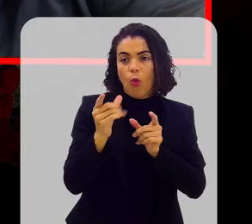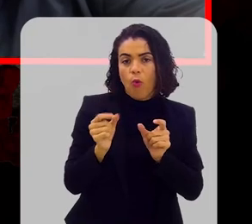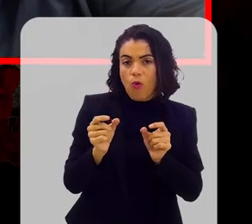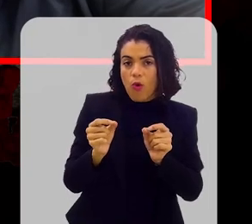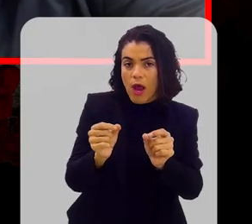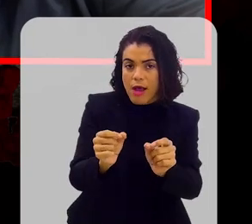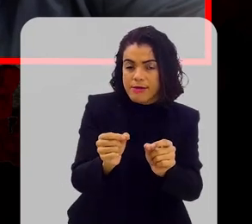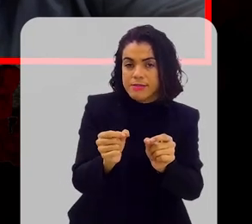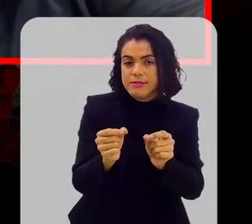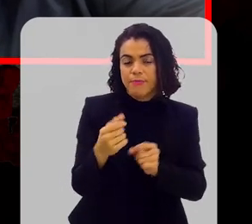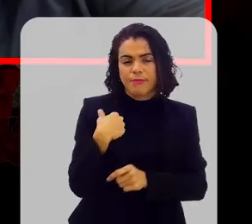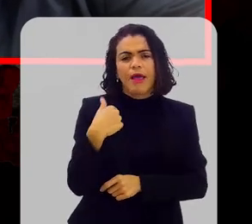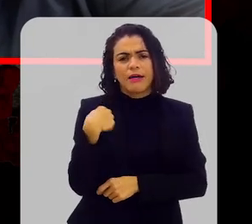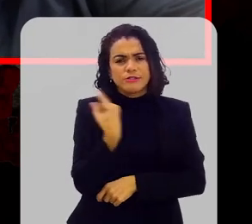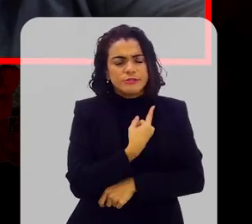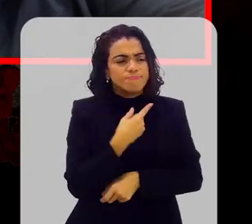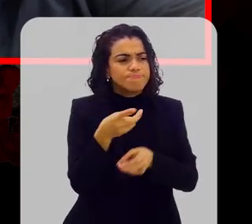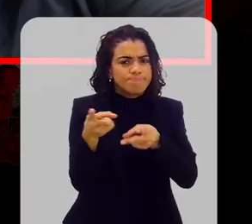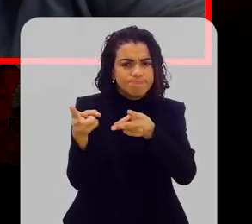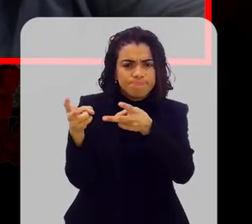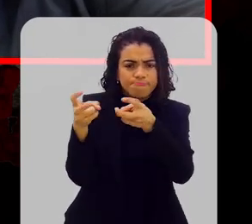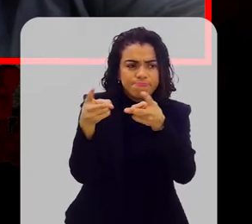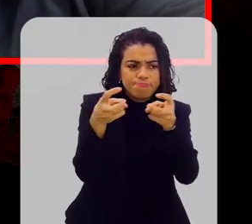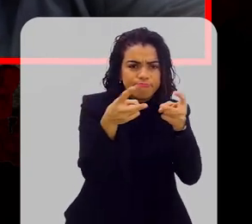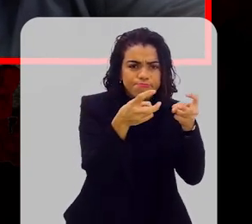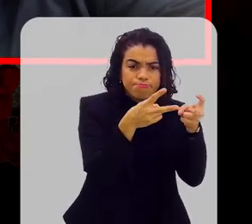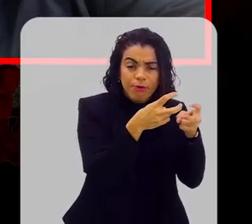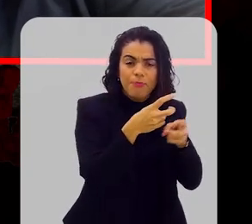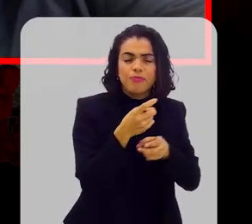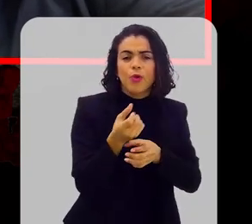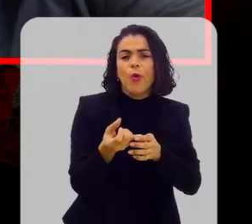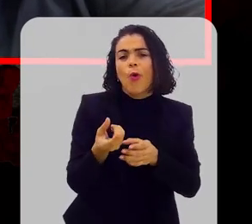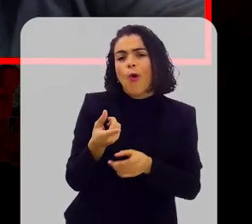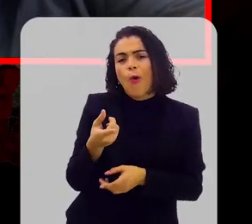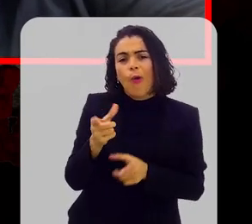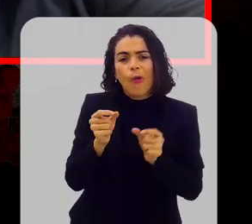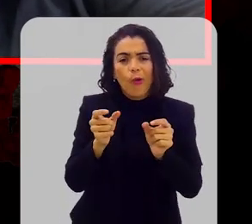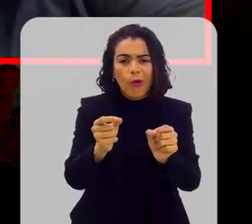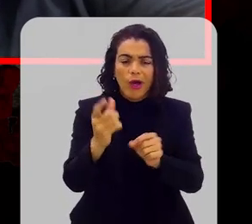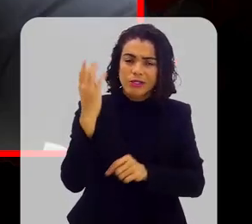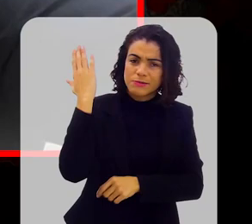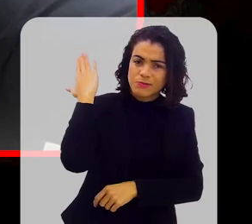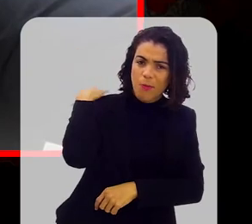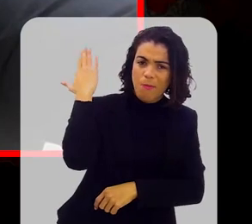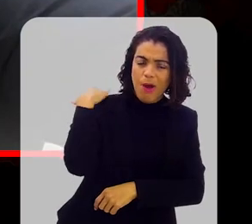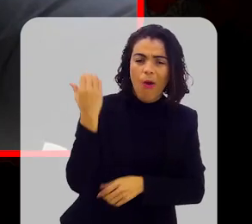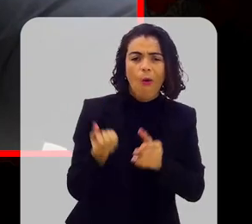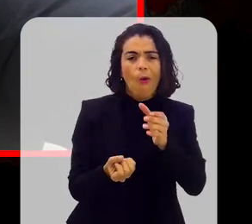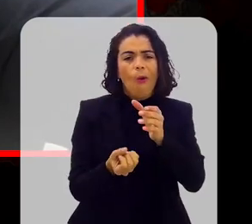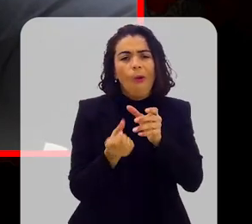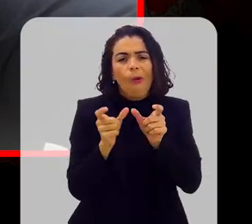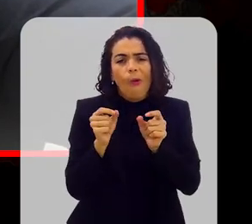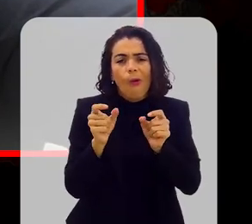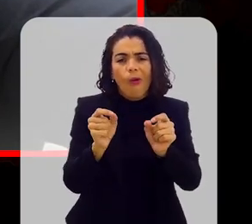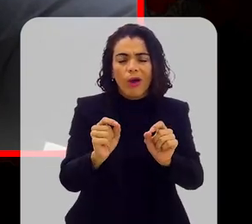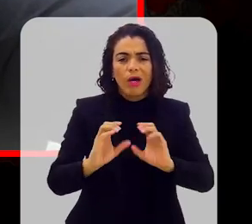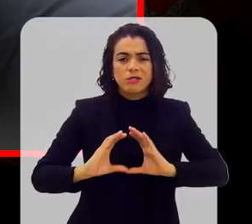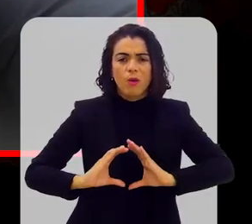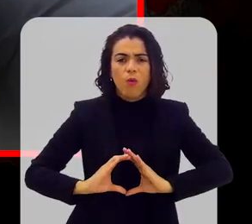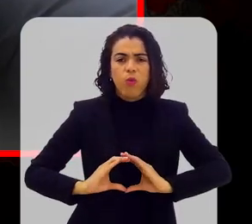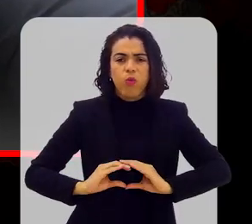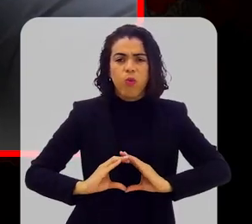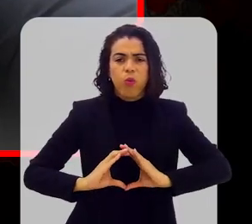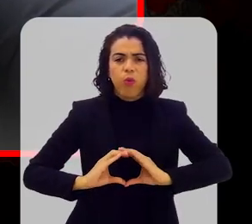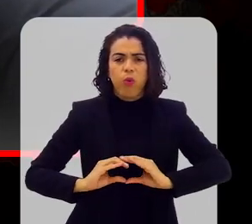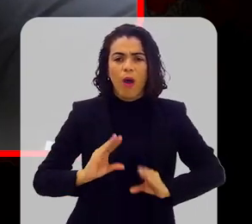Isso a gente observa em câncer de pulmão, em câncer de bexívia, em câncer de intestino, é série